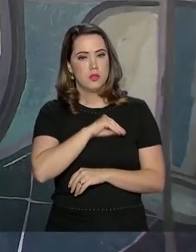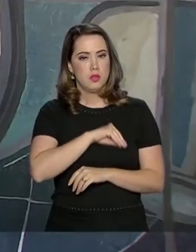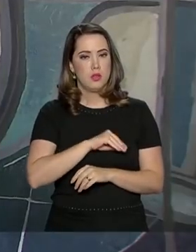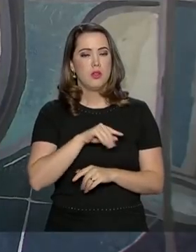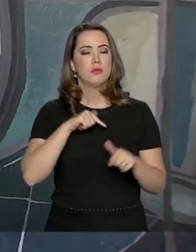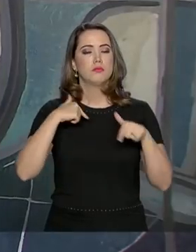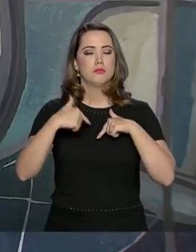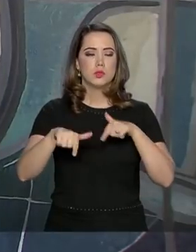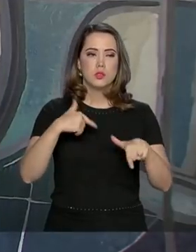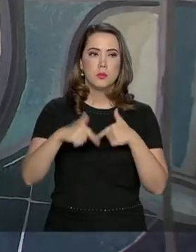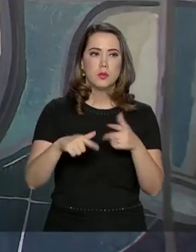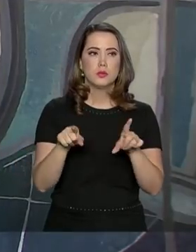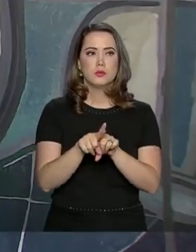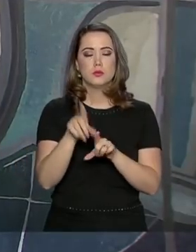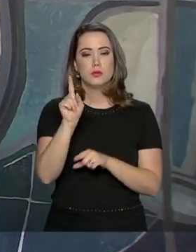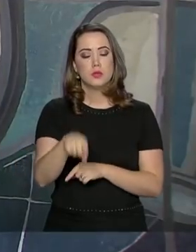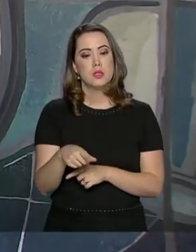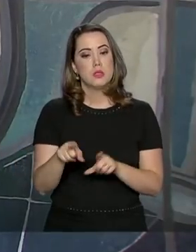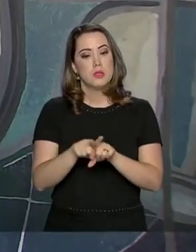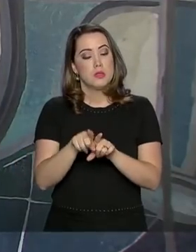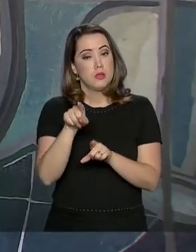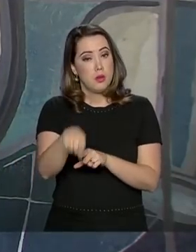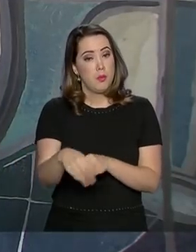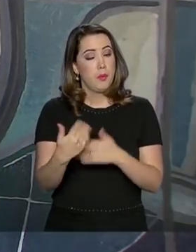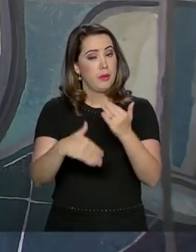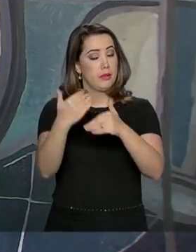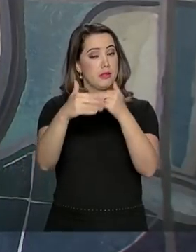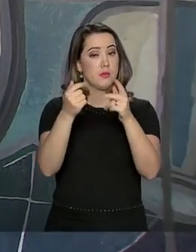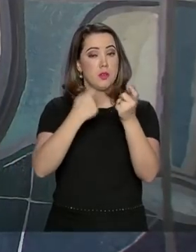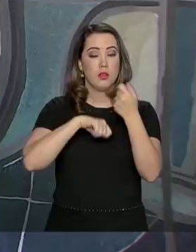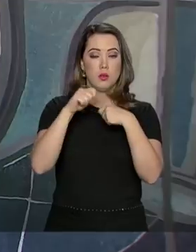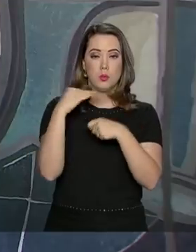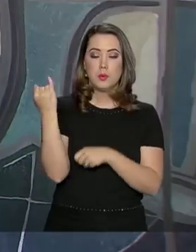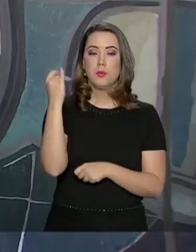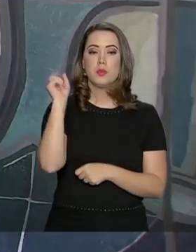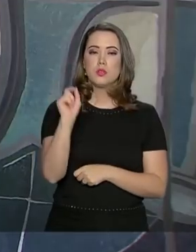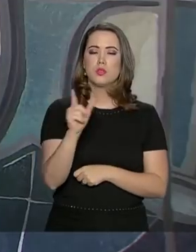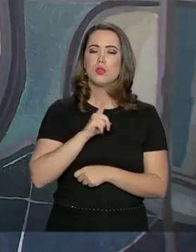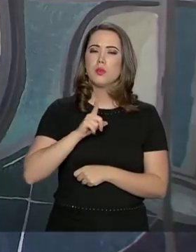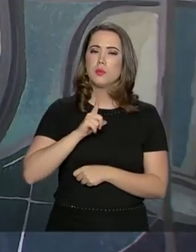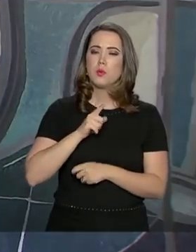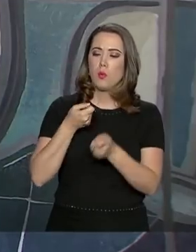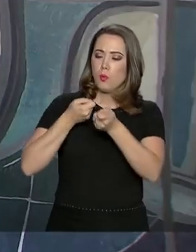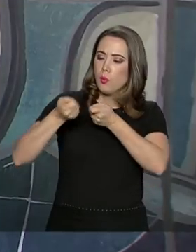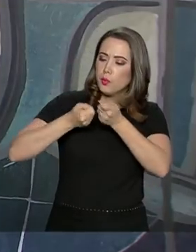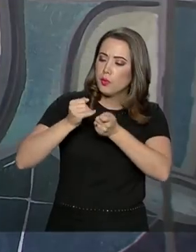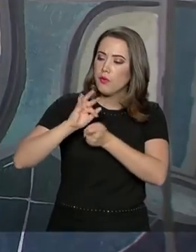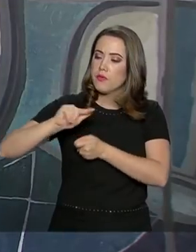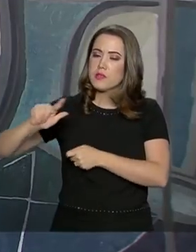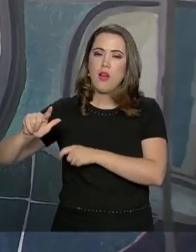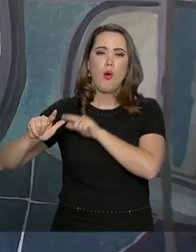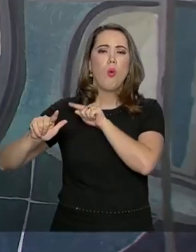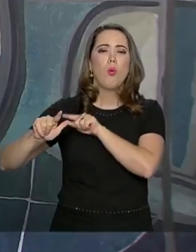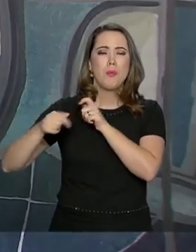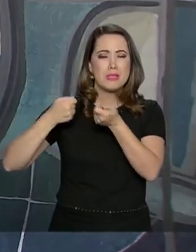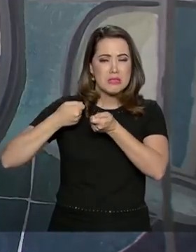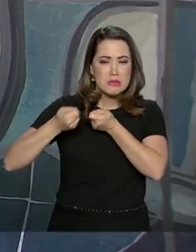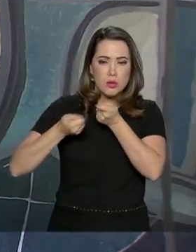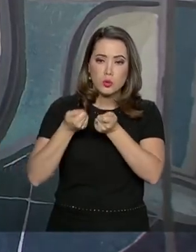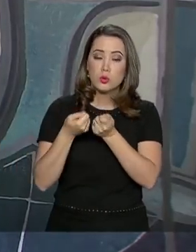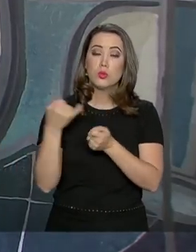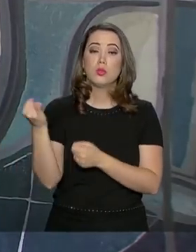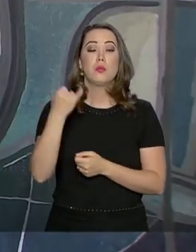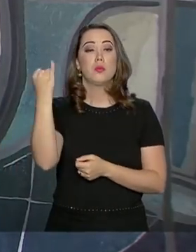emprego. E para ter esse crescimento econômico é vital que se tenha um ajuste fiscal, daí o porquê da importância da